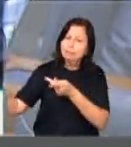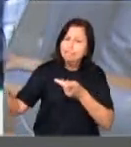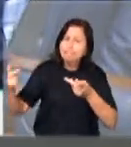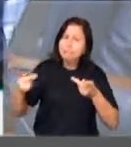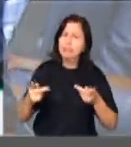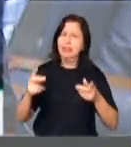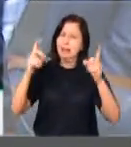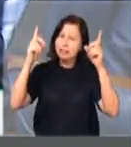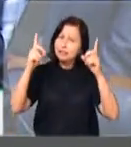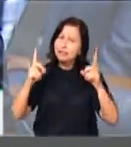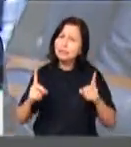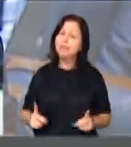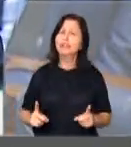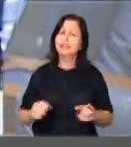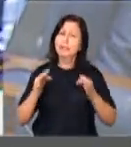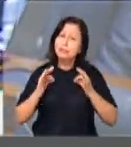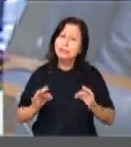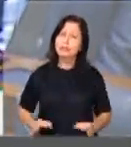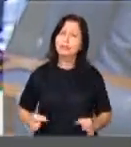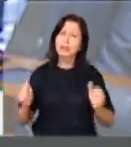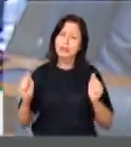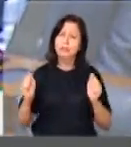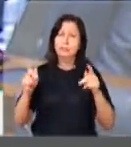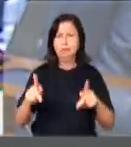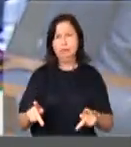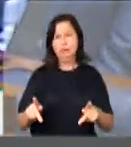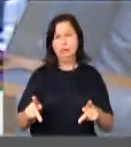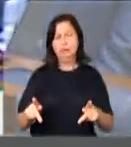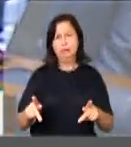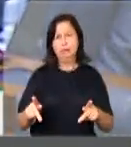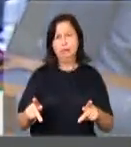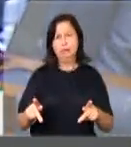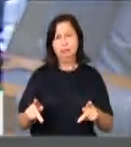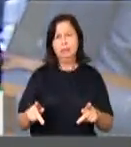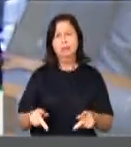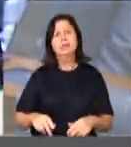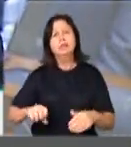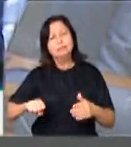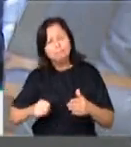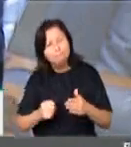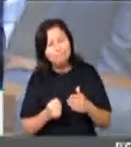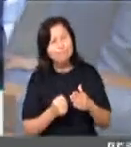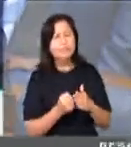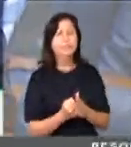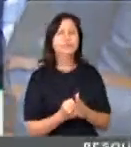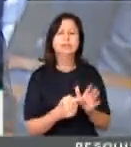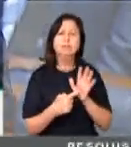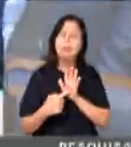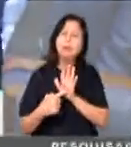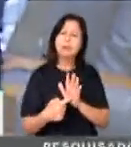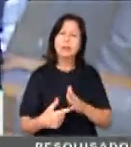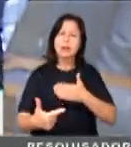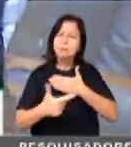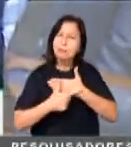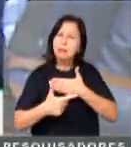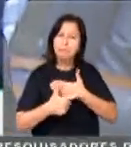reforma, na sua aposentadoria. Portanto, nós vamos insistir aqui na premissa do papel